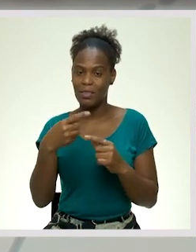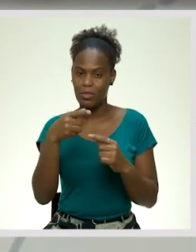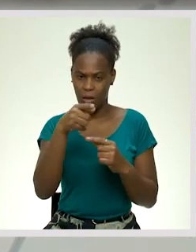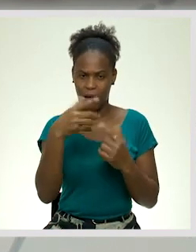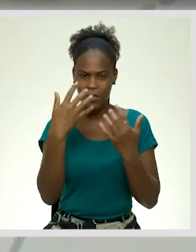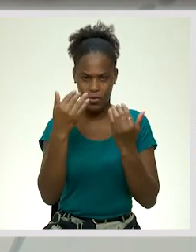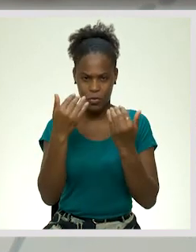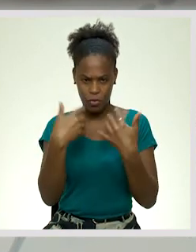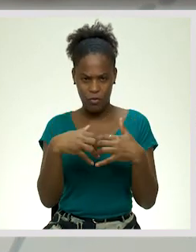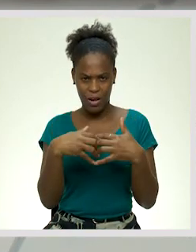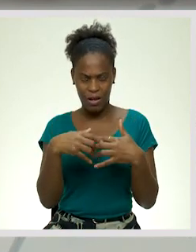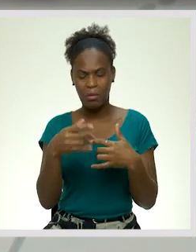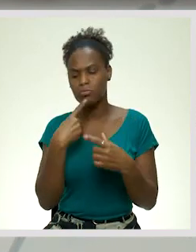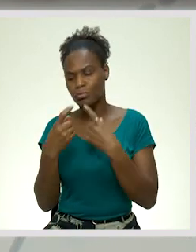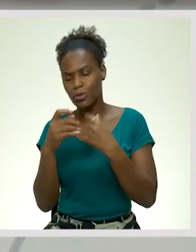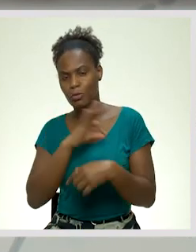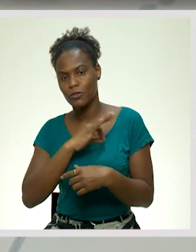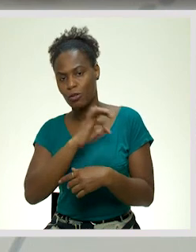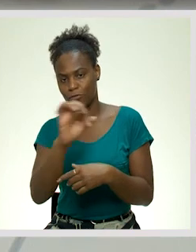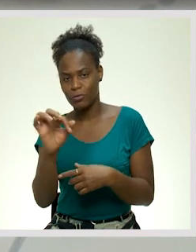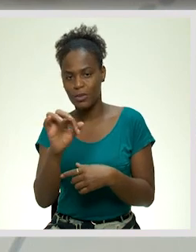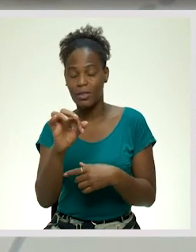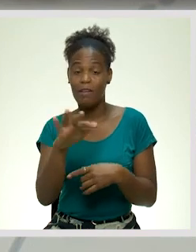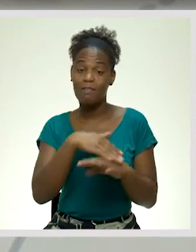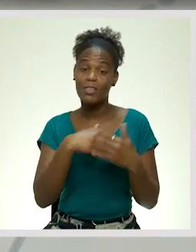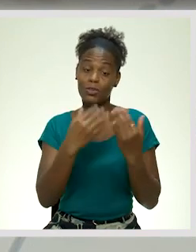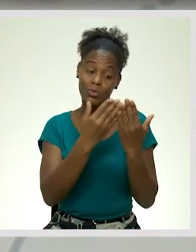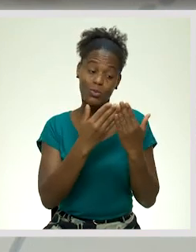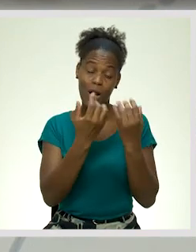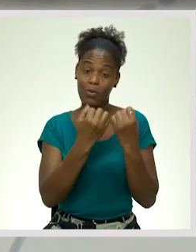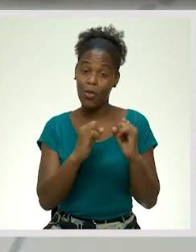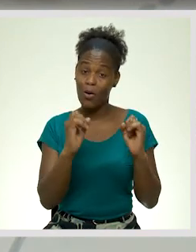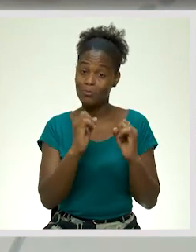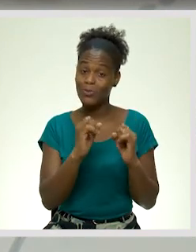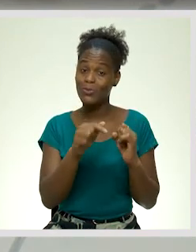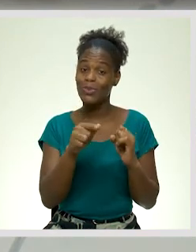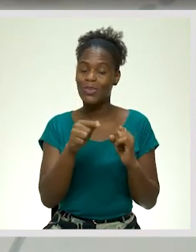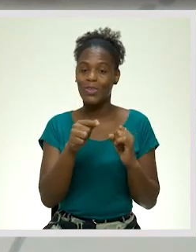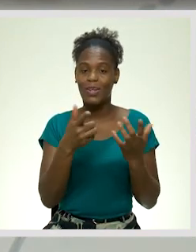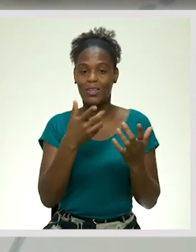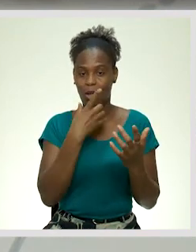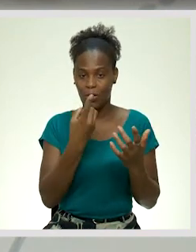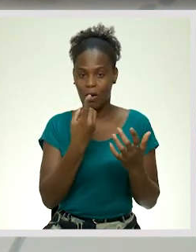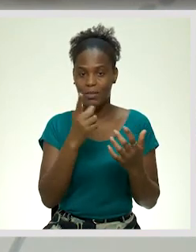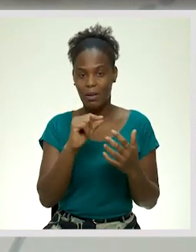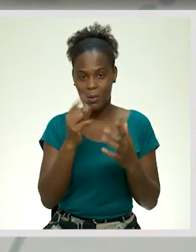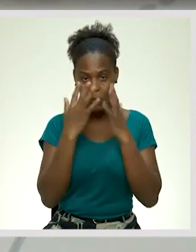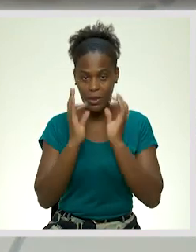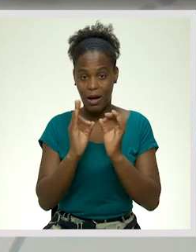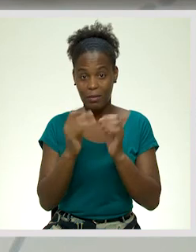dúvidas com os professores. Façam um estudo autónomo. E tomem cuidado para